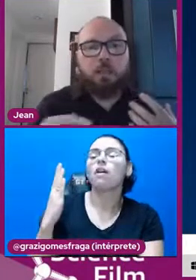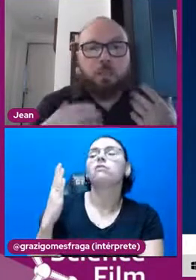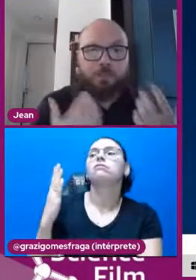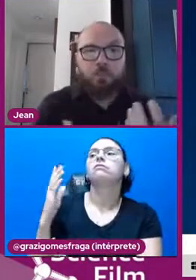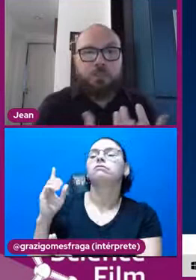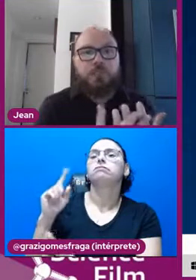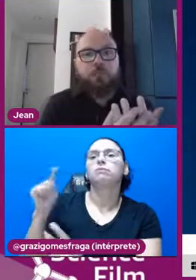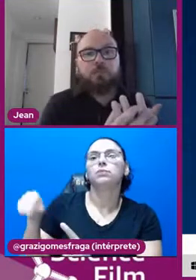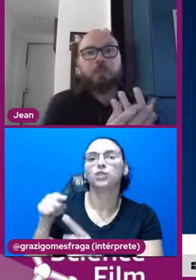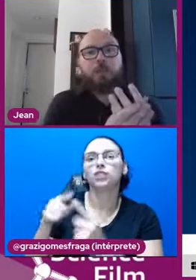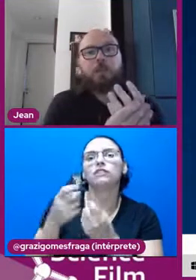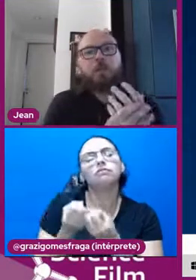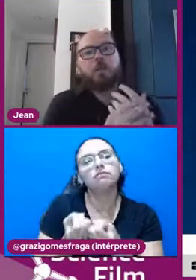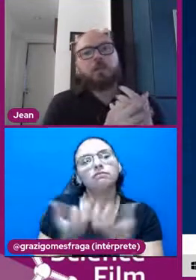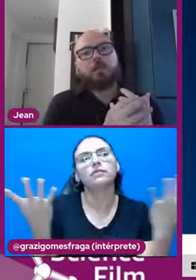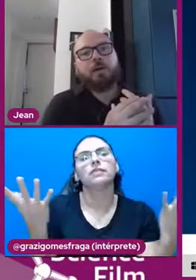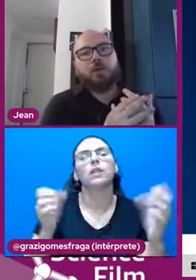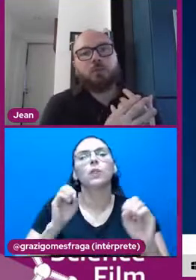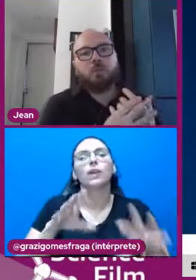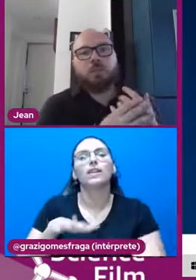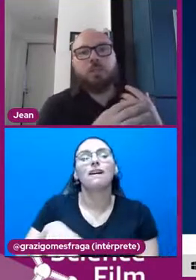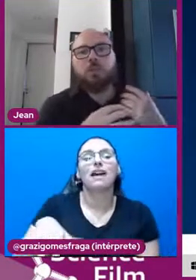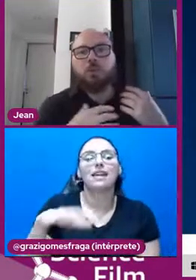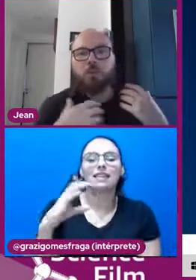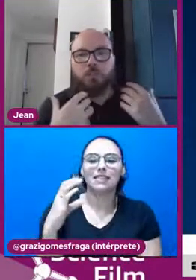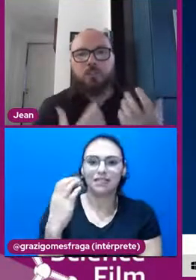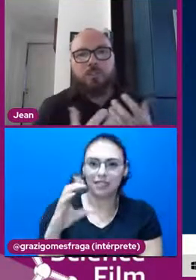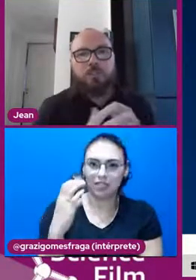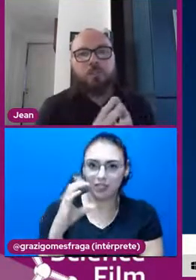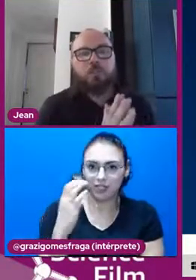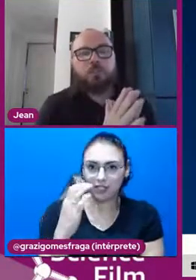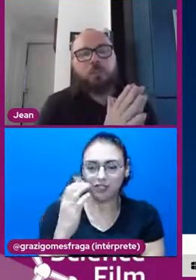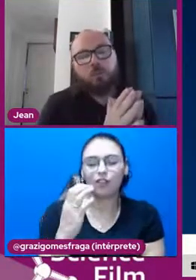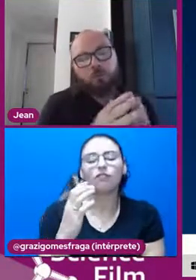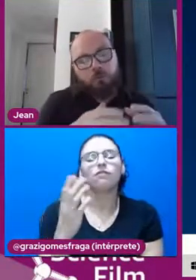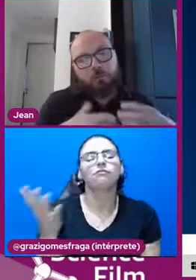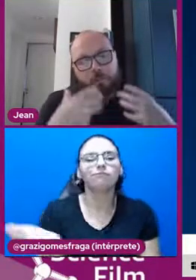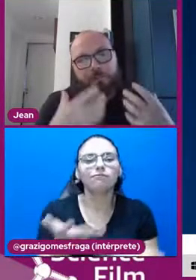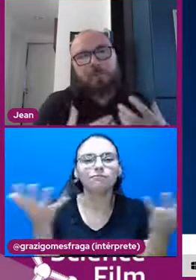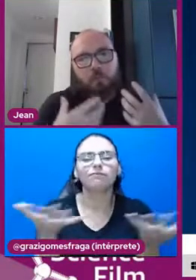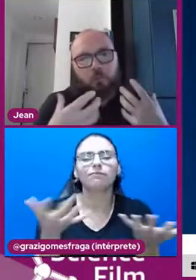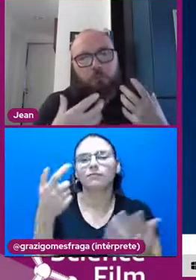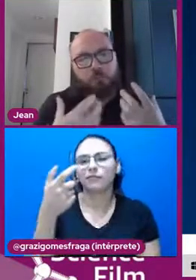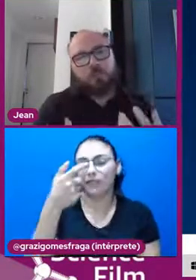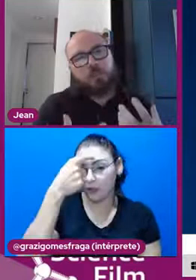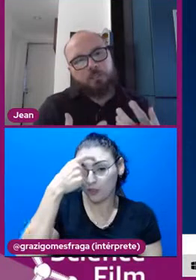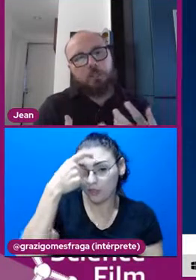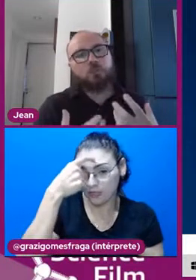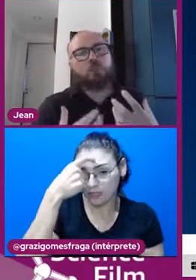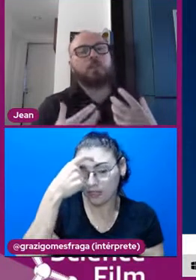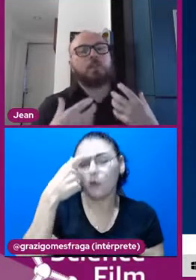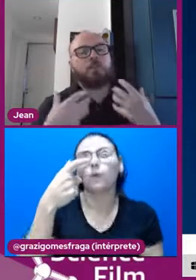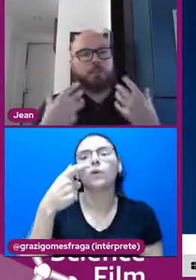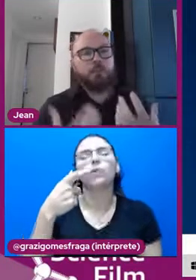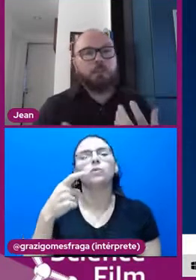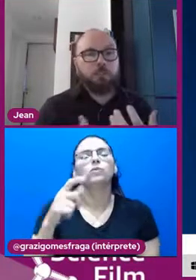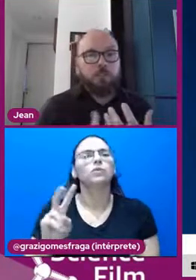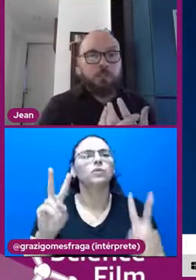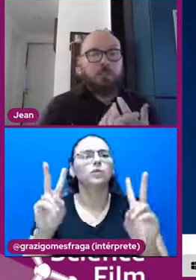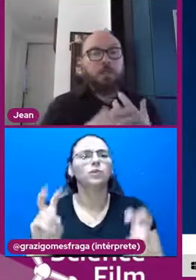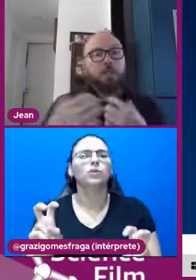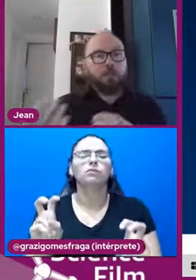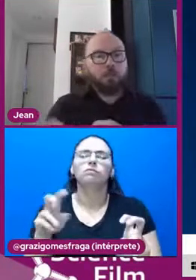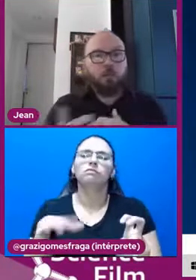a educação científica, né? Falar sobre conscientização, trazer a conscientização sobre questões